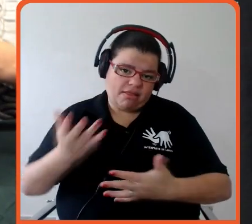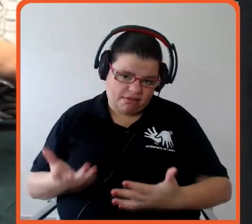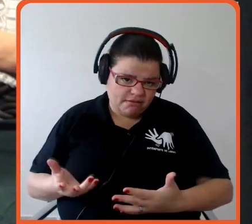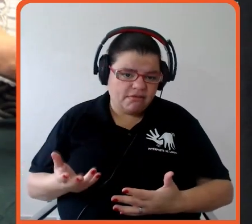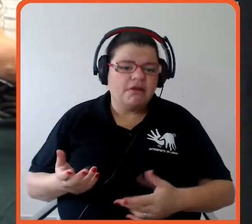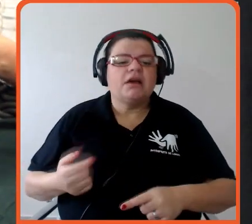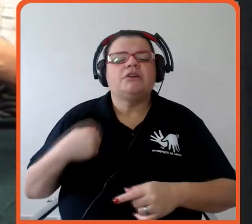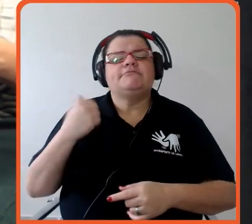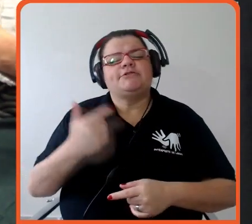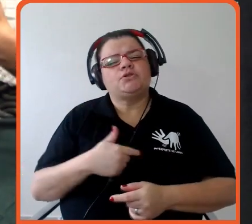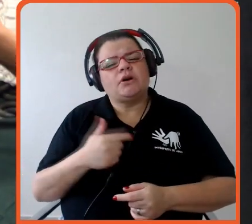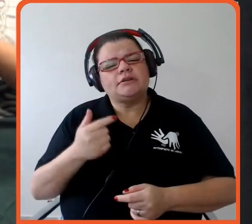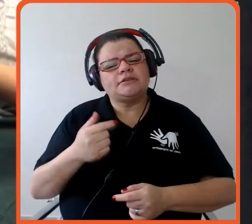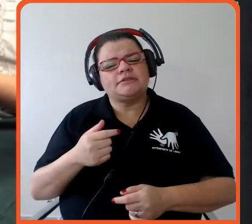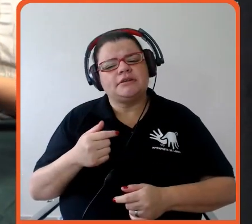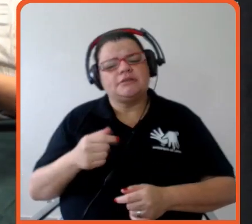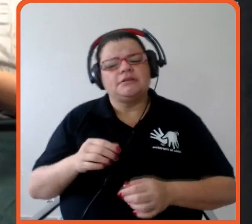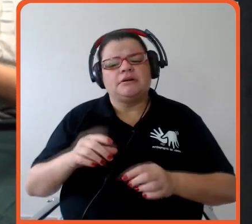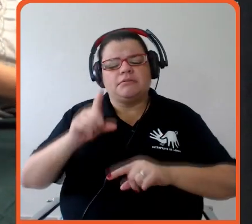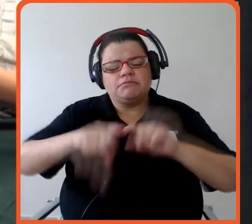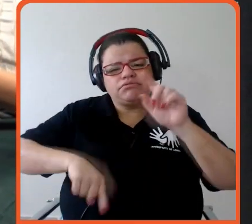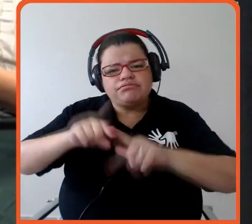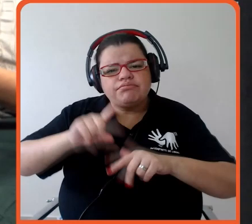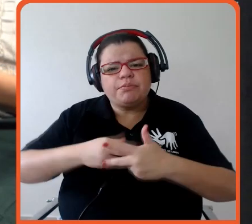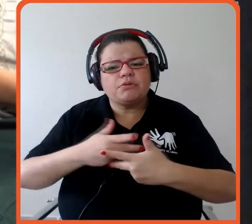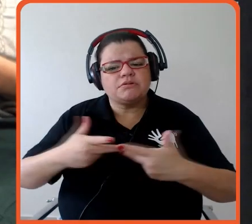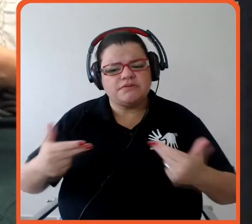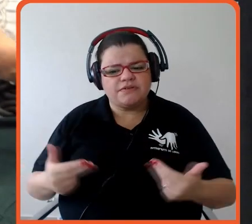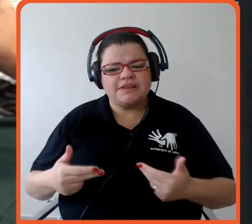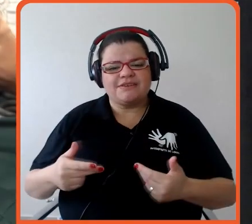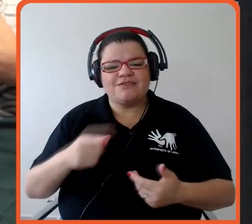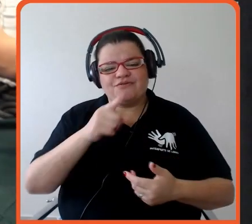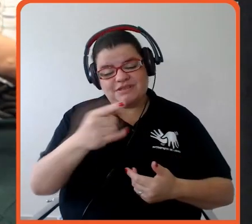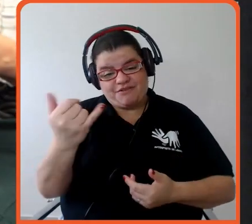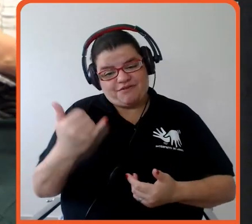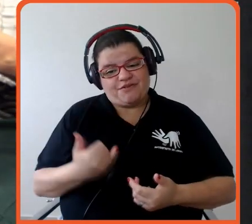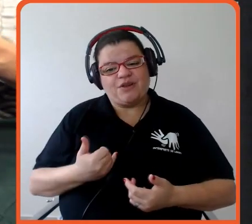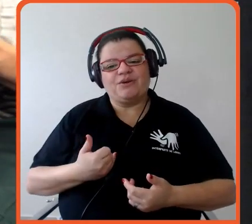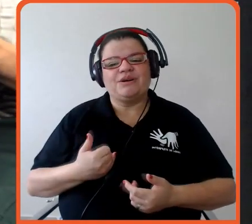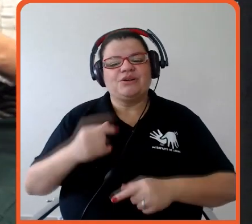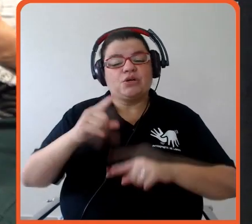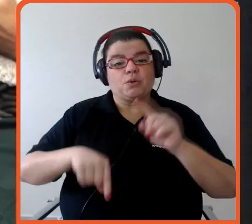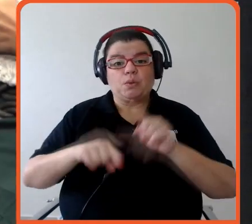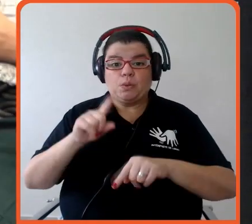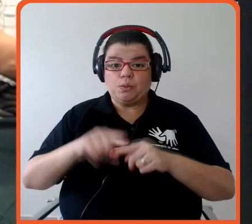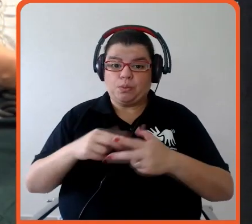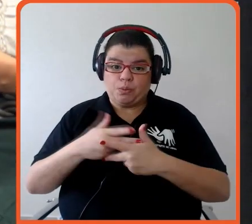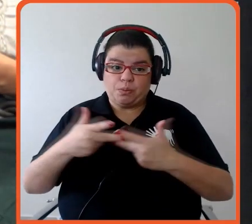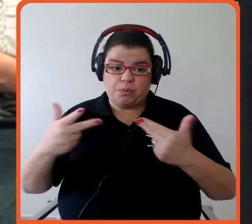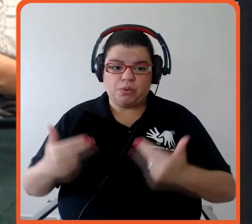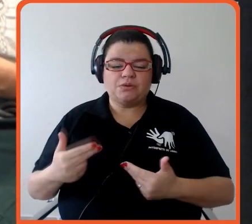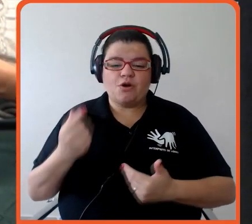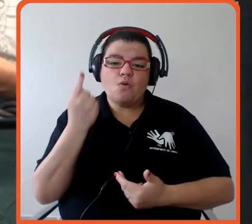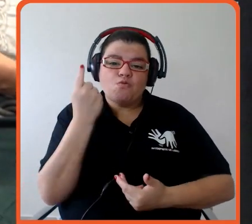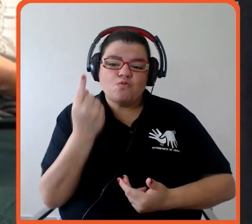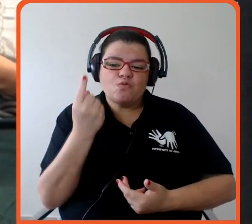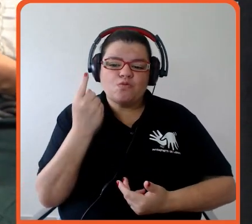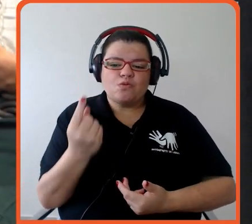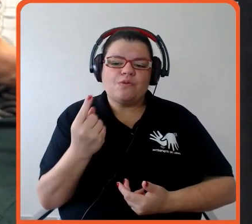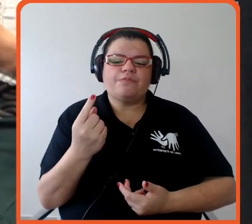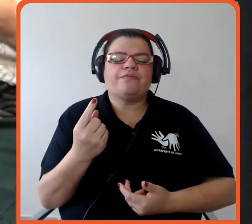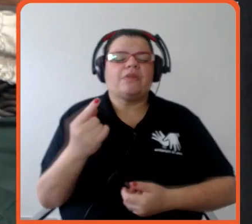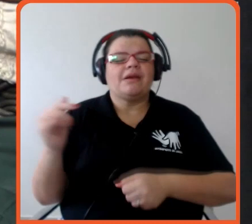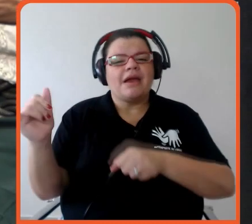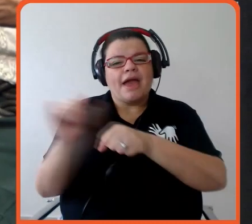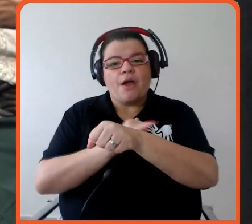essa série de desenvolvimento de produtos, tem um produto que é esse que você falou que a gente, que a gente é uma, na verdade é uma estratégia de